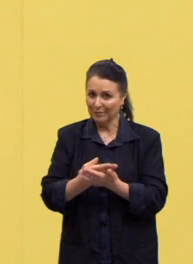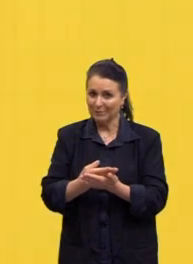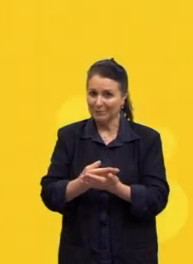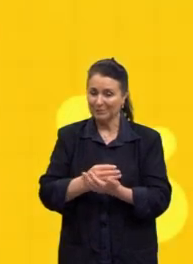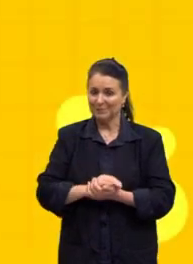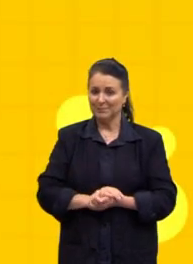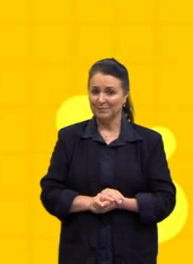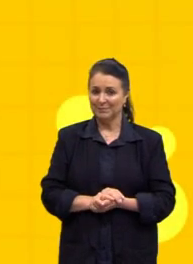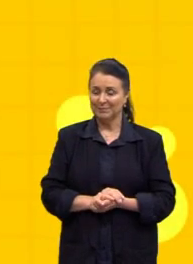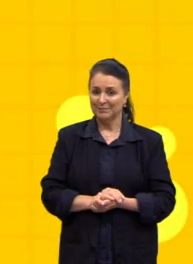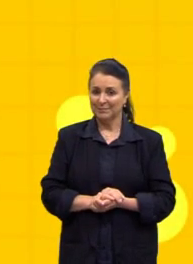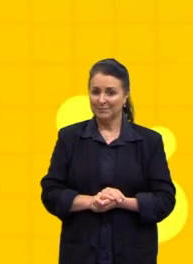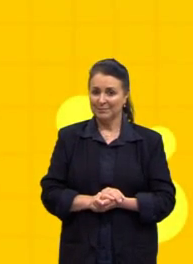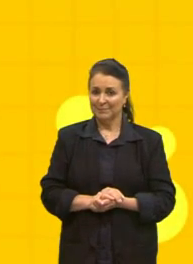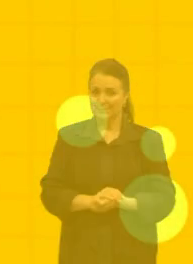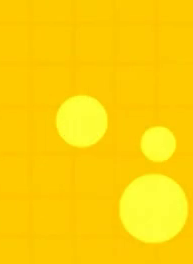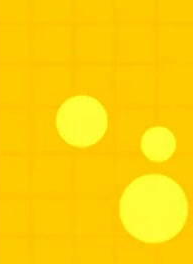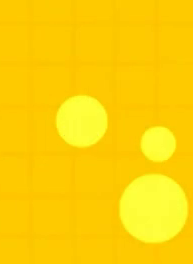tchau.